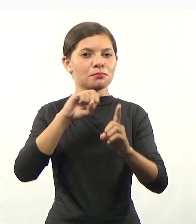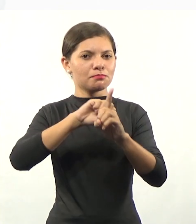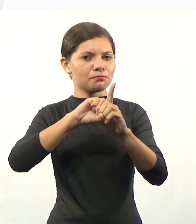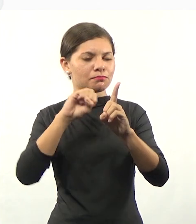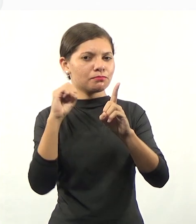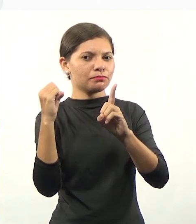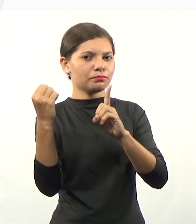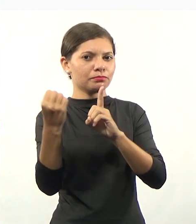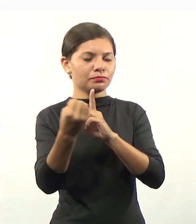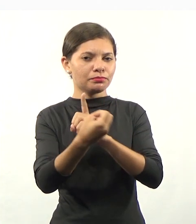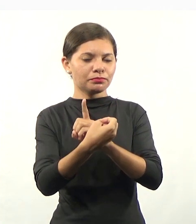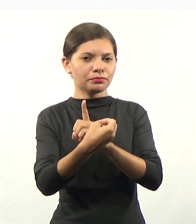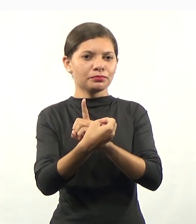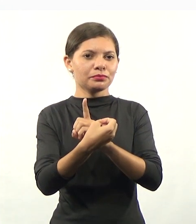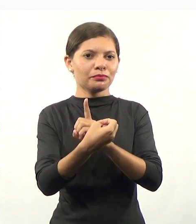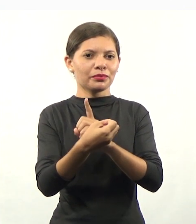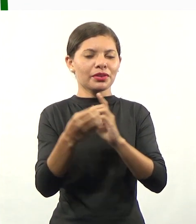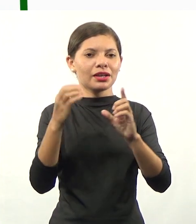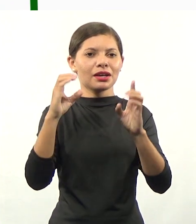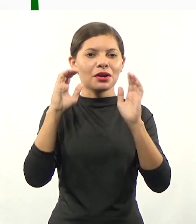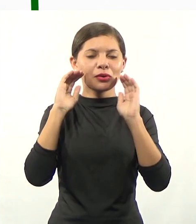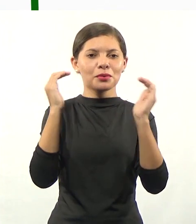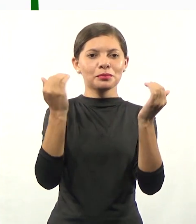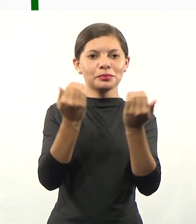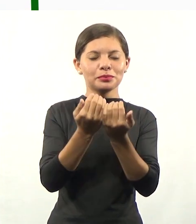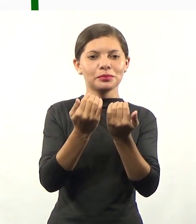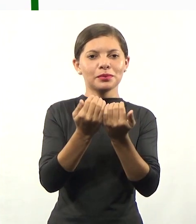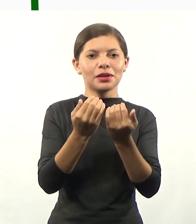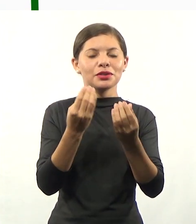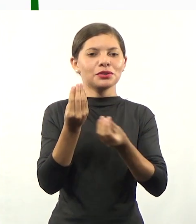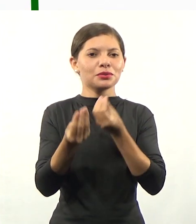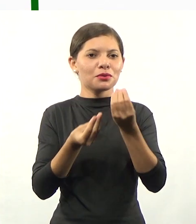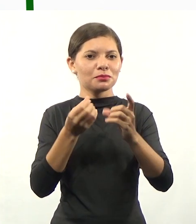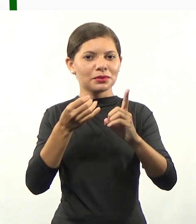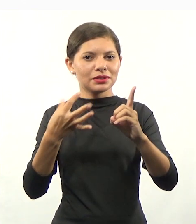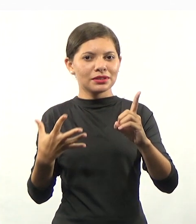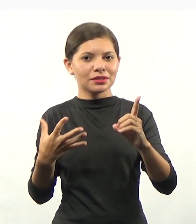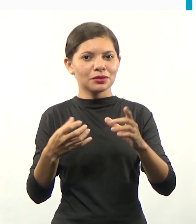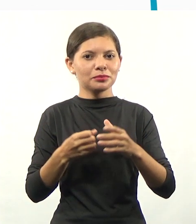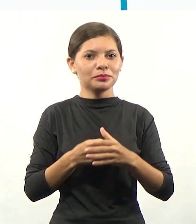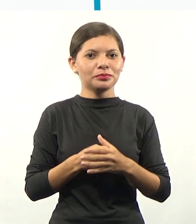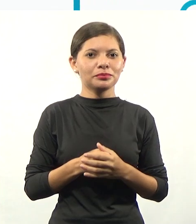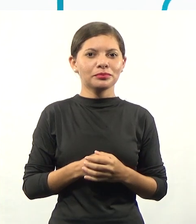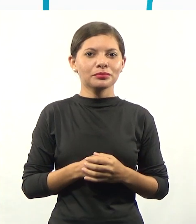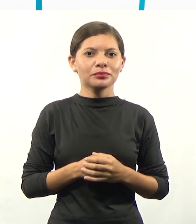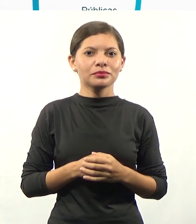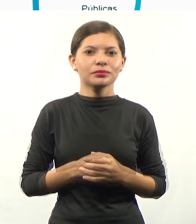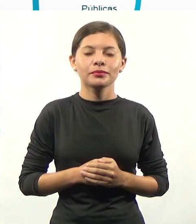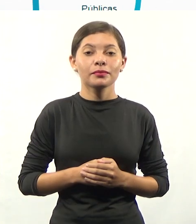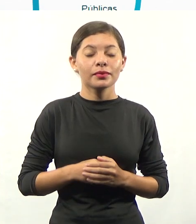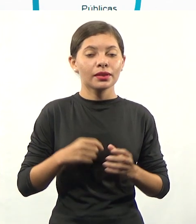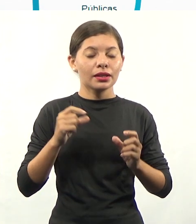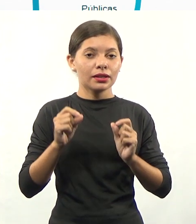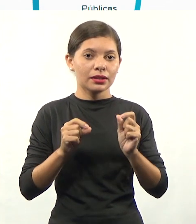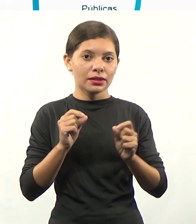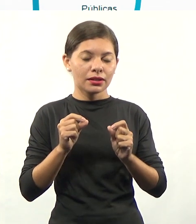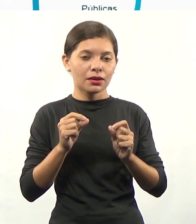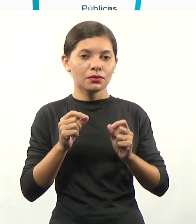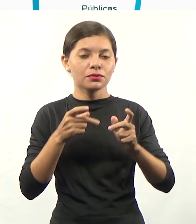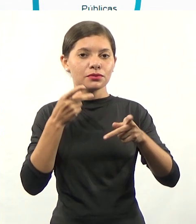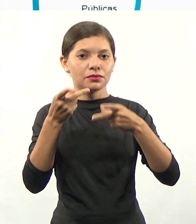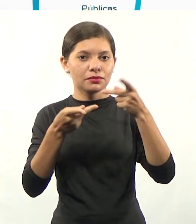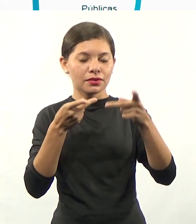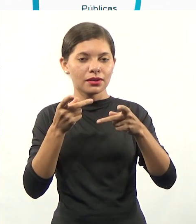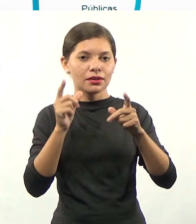leva esse conhecimento para a comunidade por meio da extensão. Por isso que se diz que na